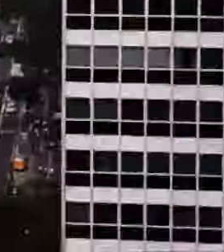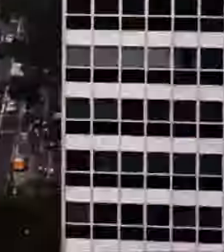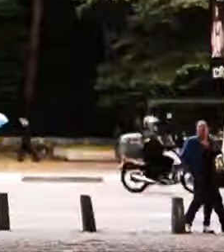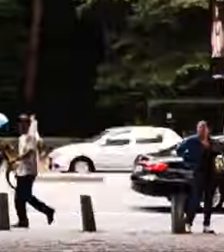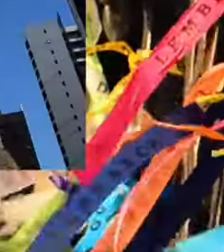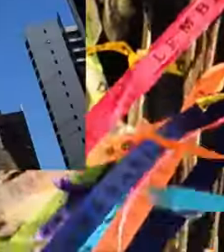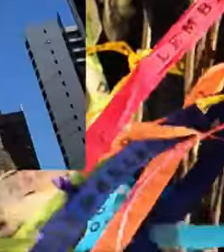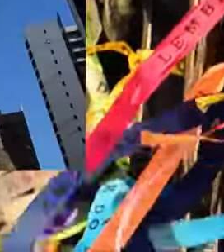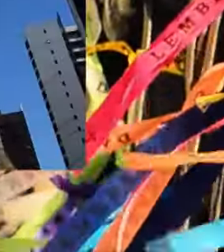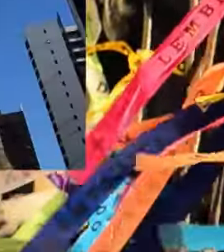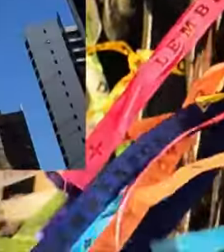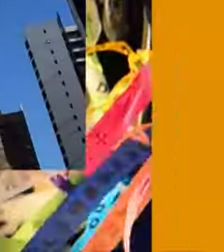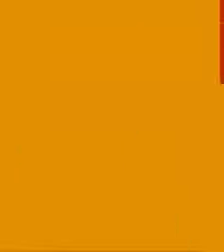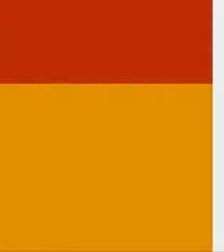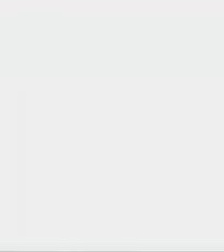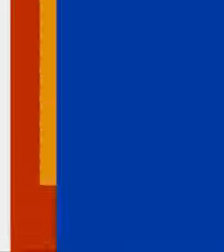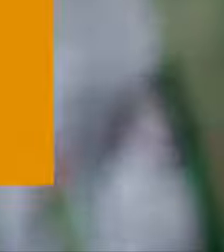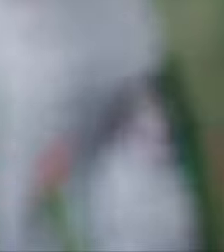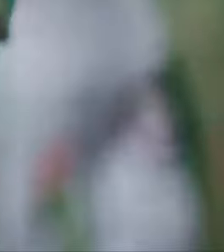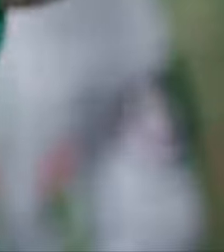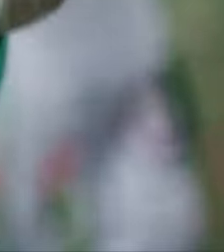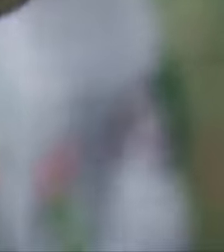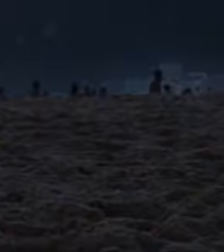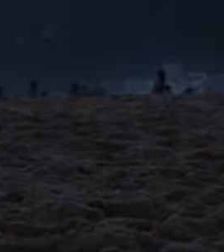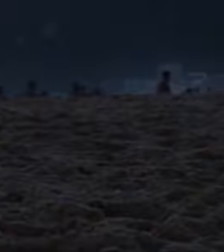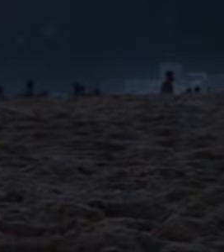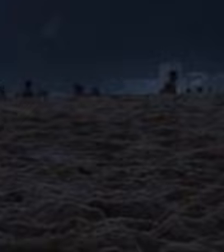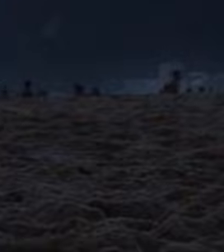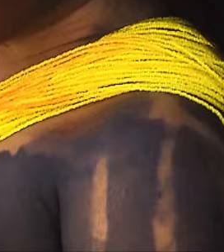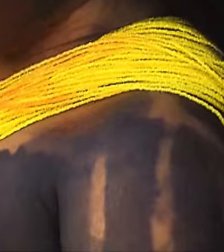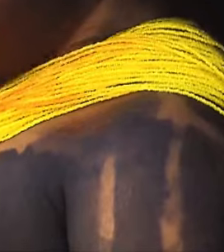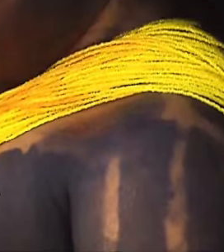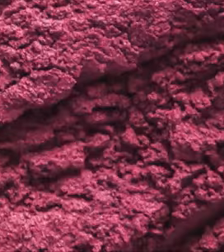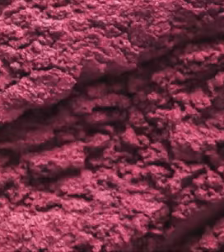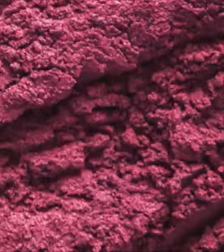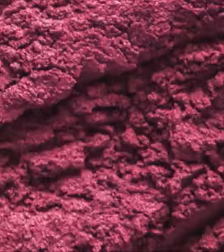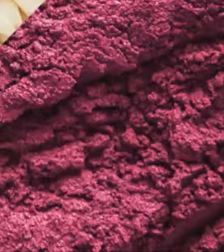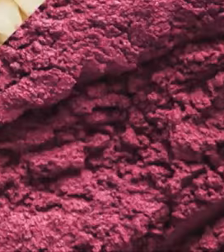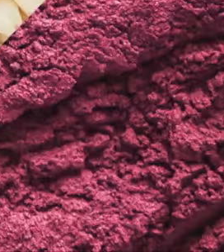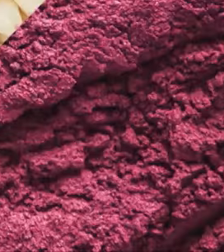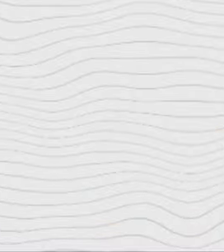União e Reconstrução.